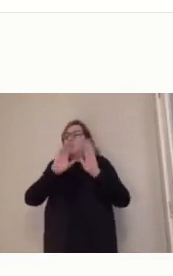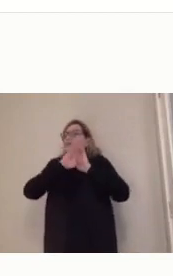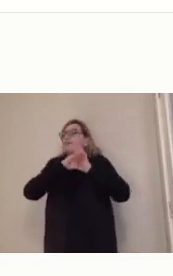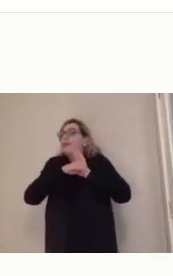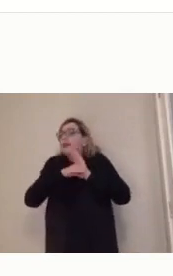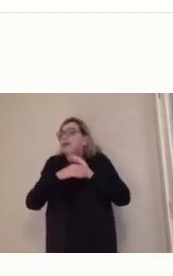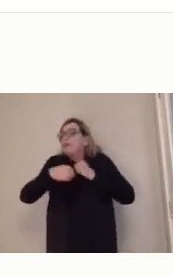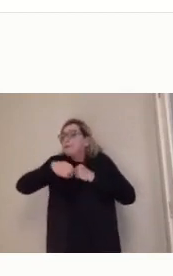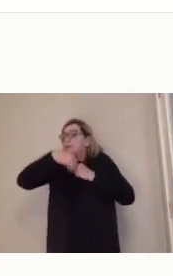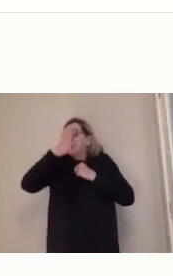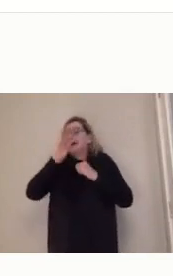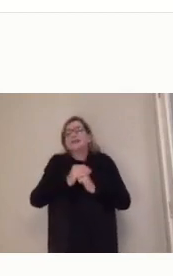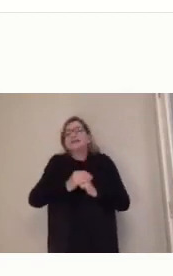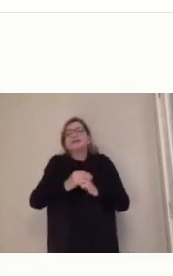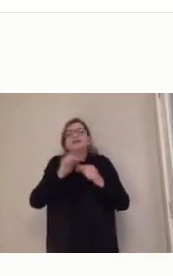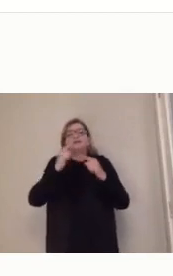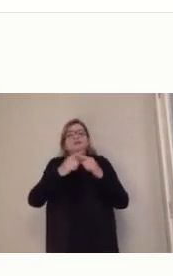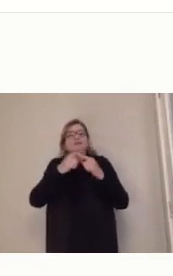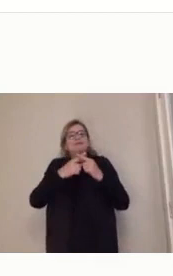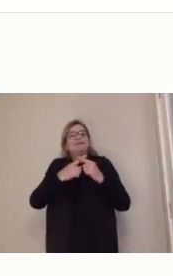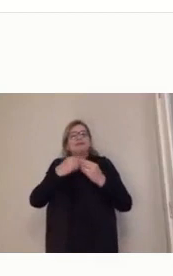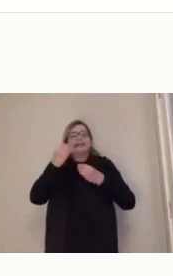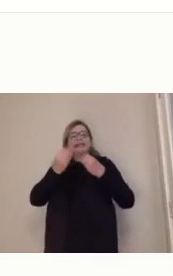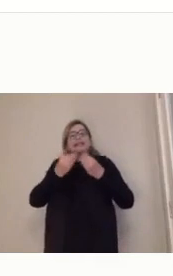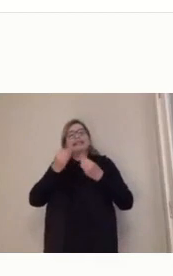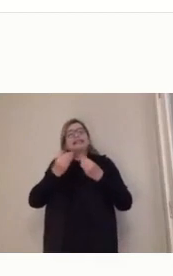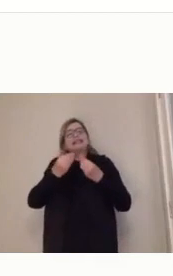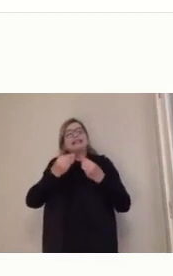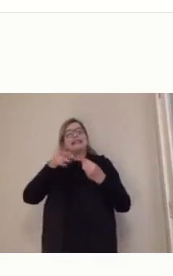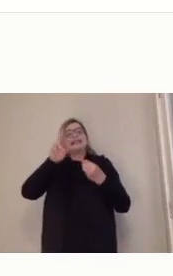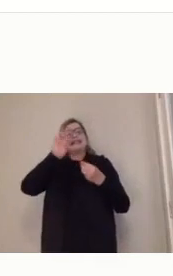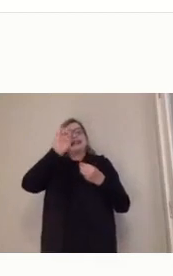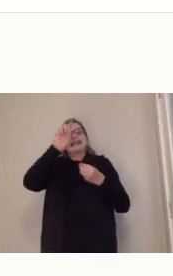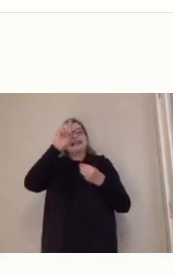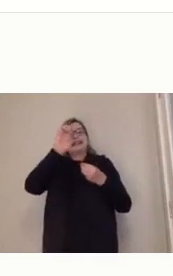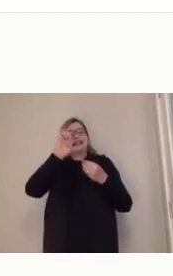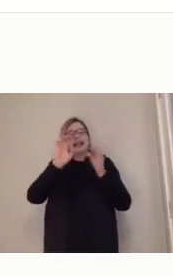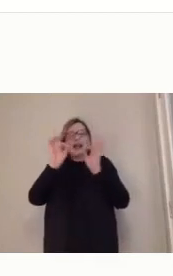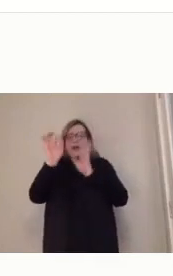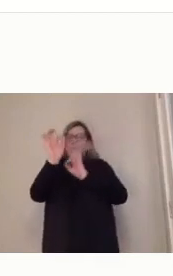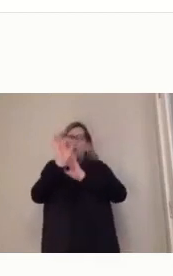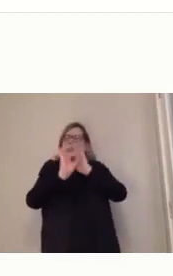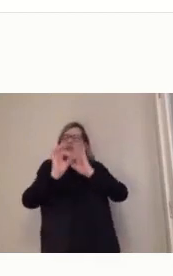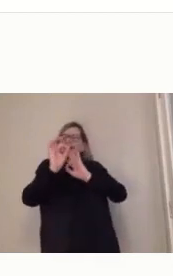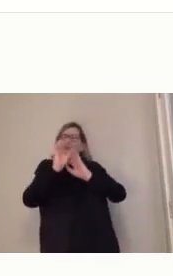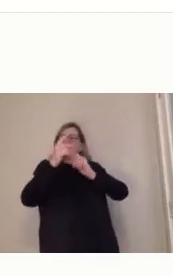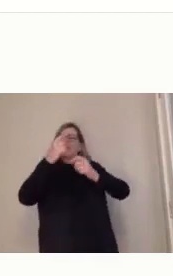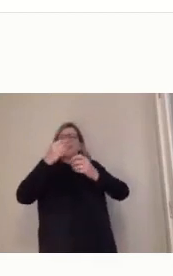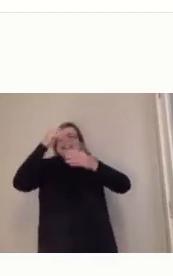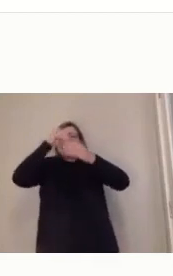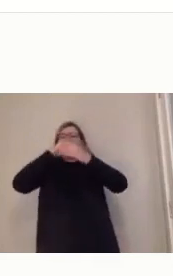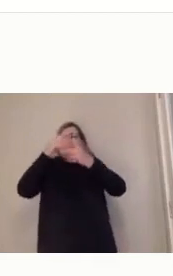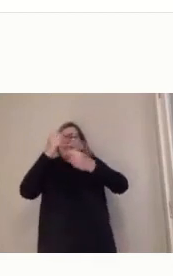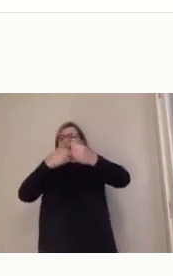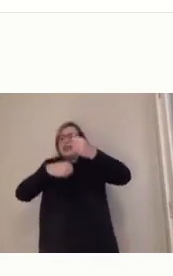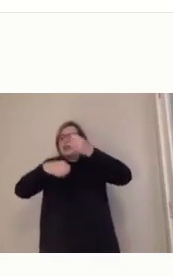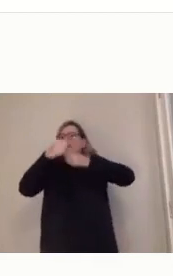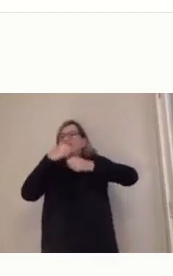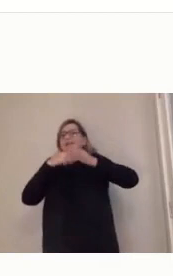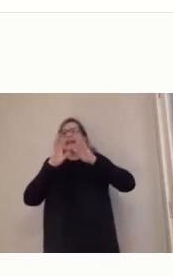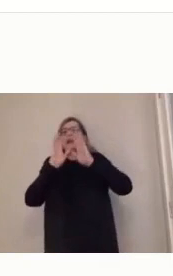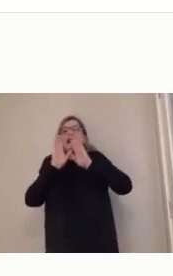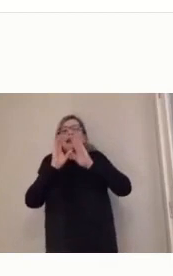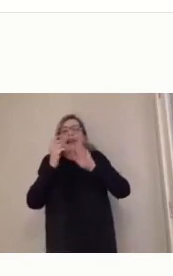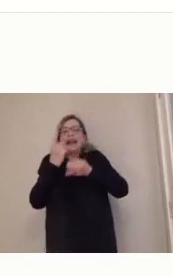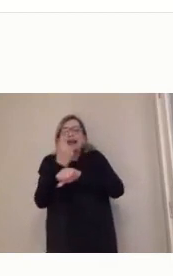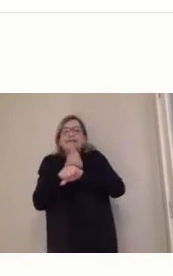redes são esquemas dentro de uma economia capitalista, a gente vê, por exemplo, rede de supermercados,